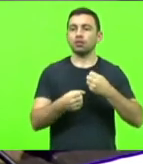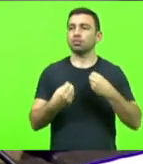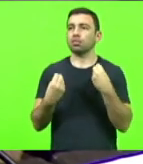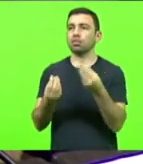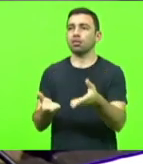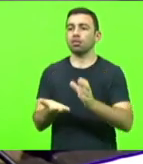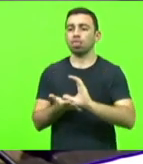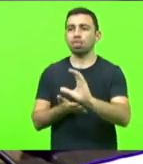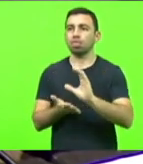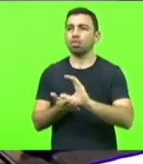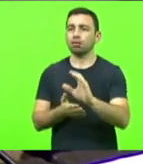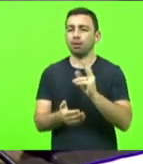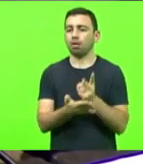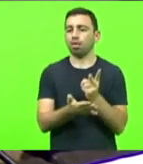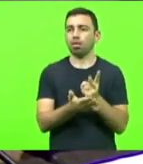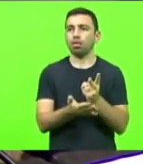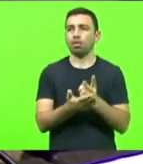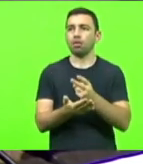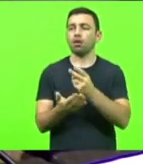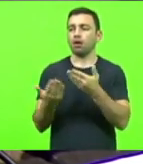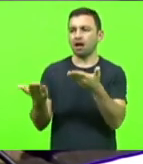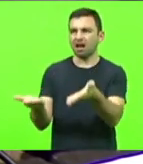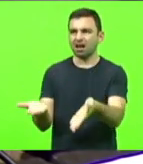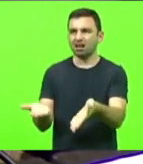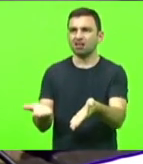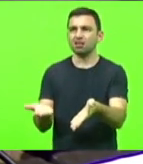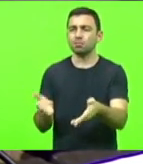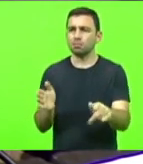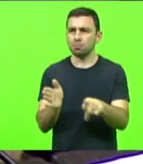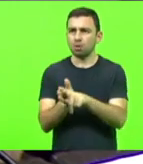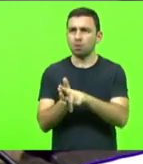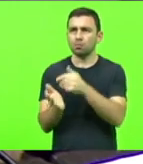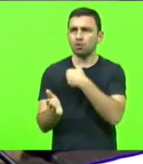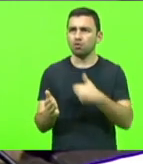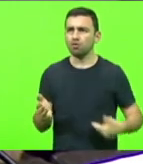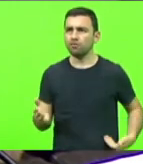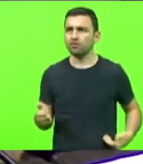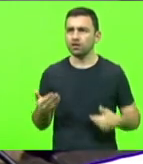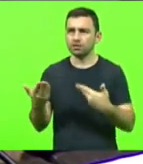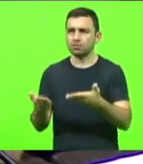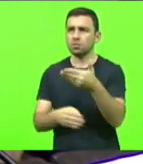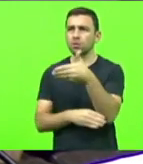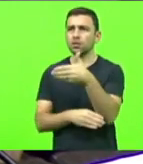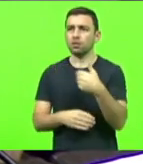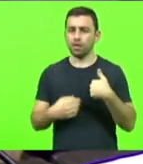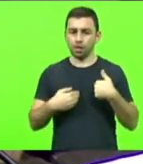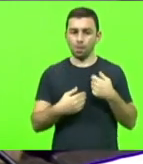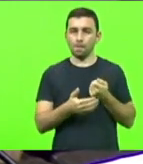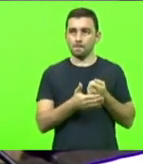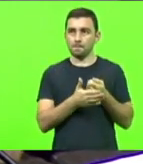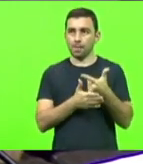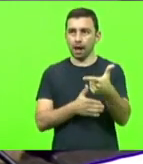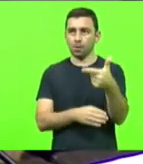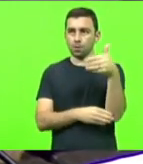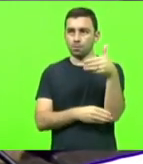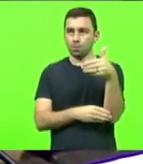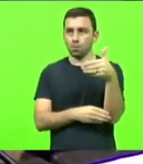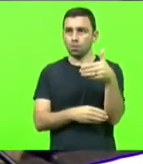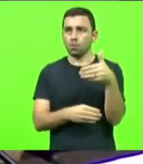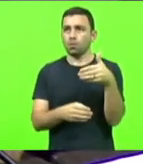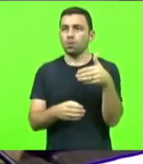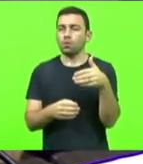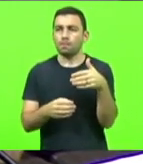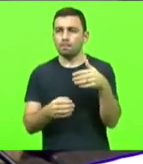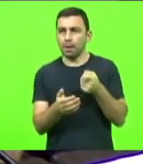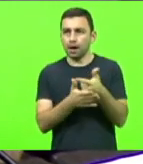estatal. Eu quero saber o seguinte, eu até vou mandar essa minha dúvida para o governo, eu sou pagador de impostos, eu pago impostos e sou